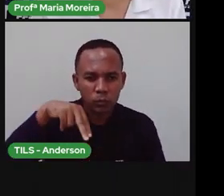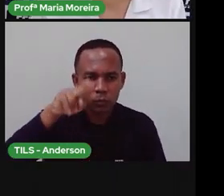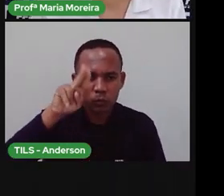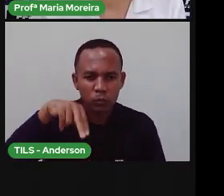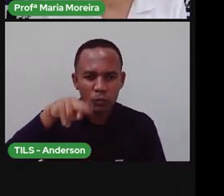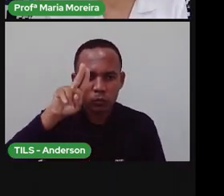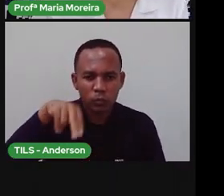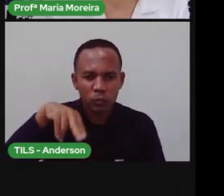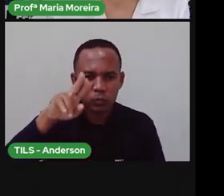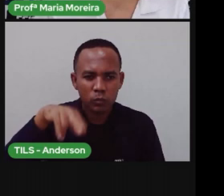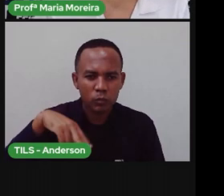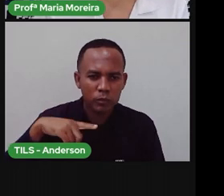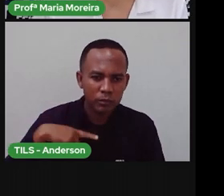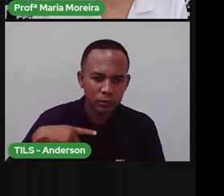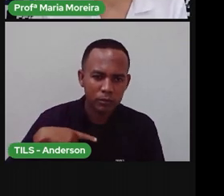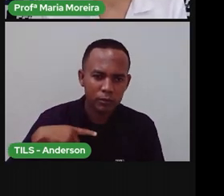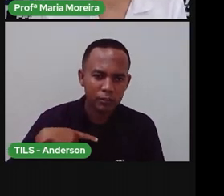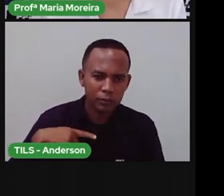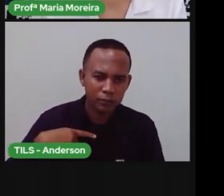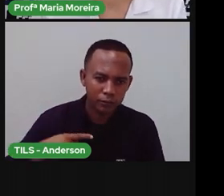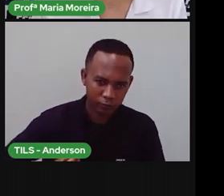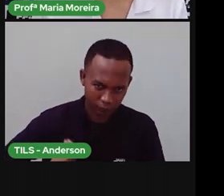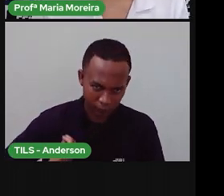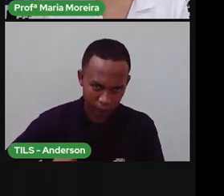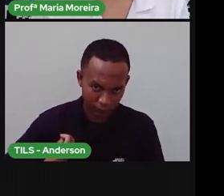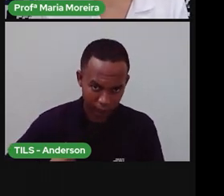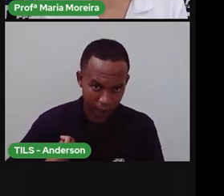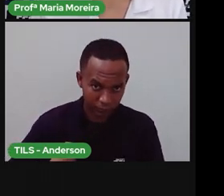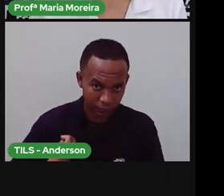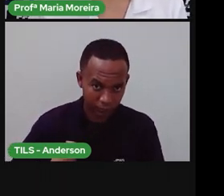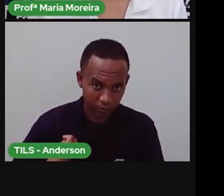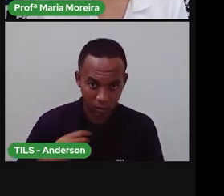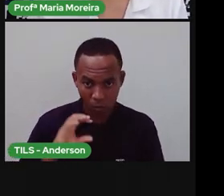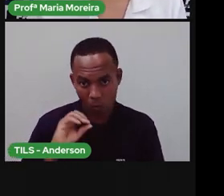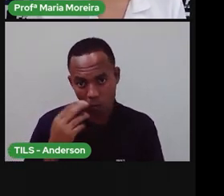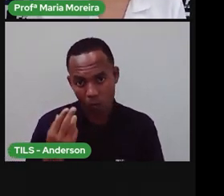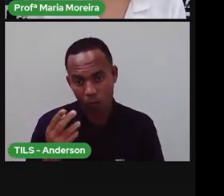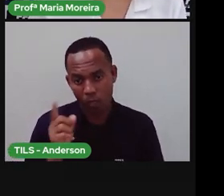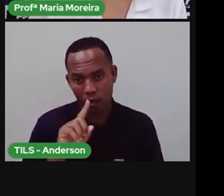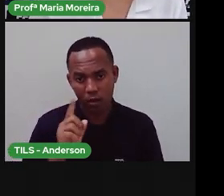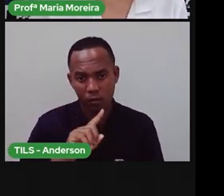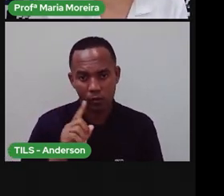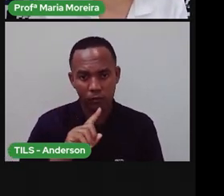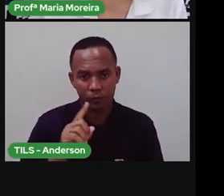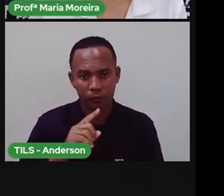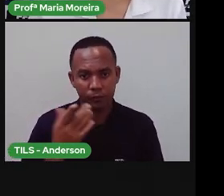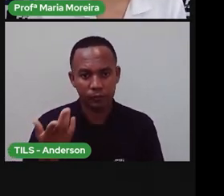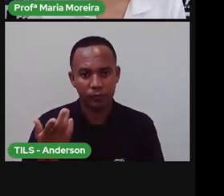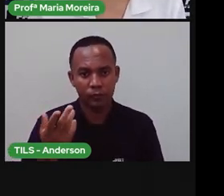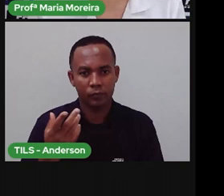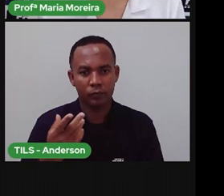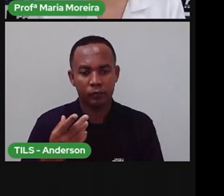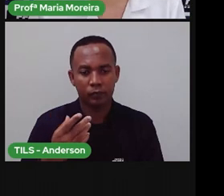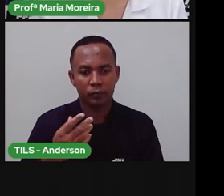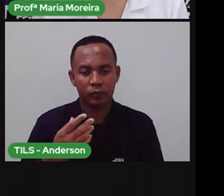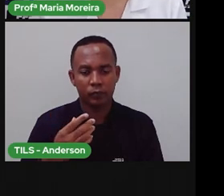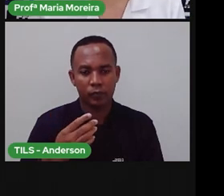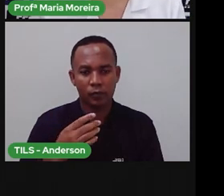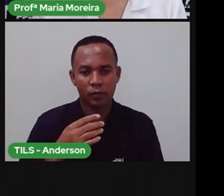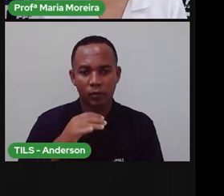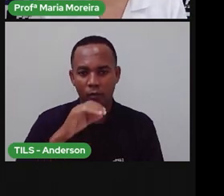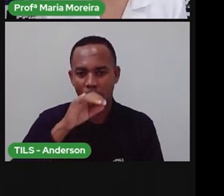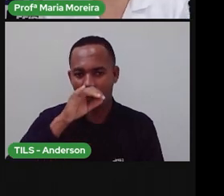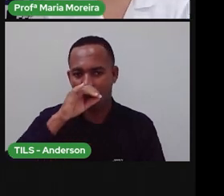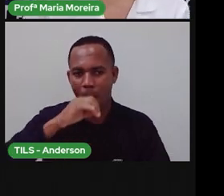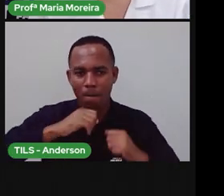Mas um pataí pincel. Pronto, o pincel a gente usa para poder pintar na escola. É um ser vivo ou não vivo? E o pato? Tem a